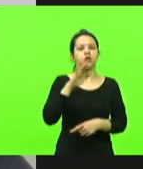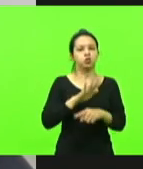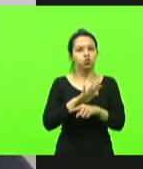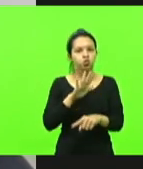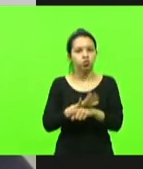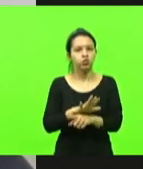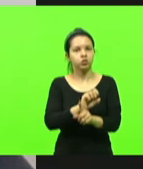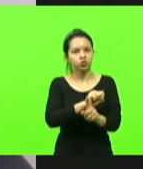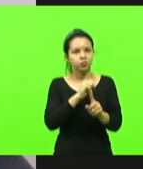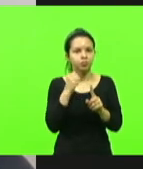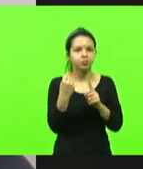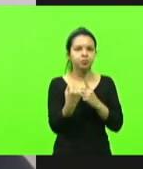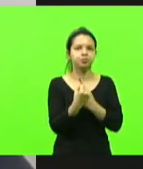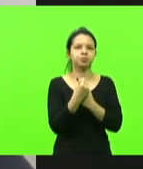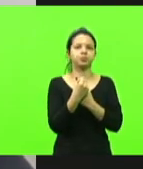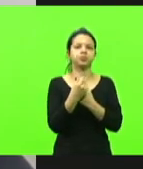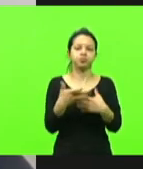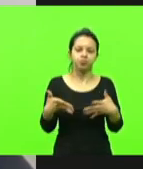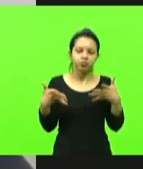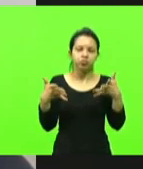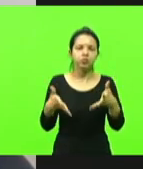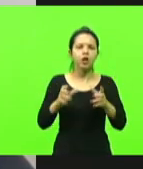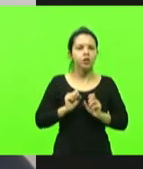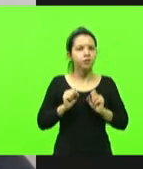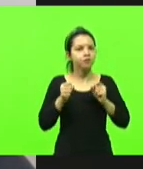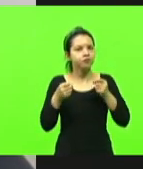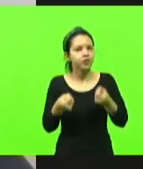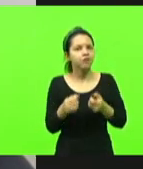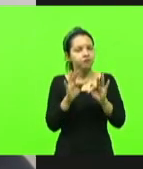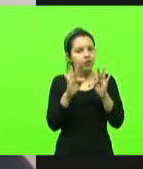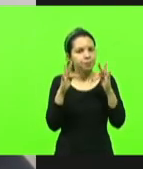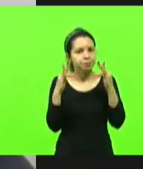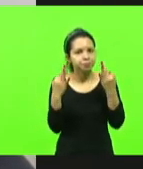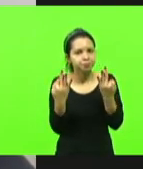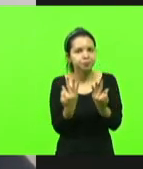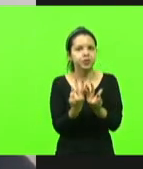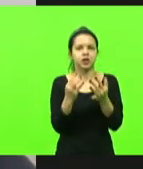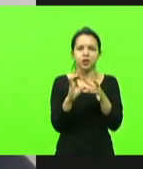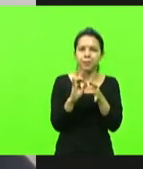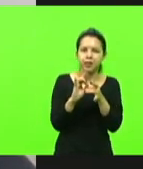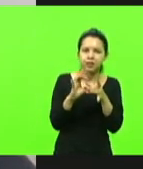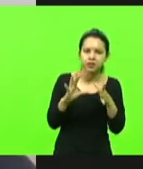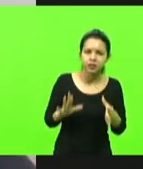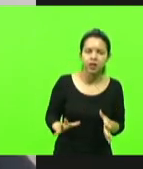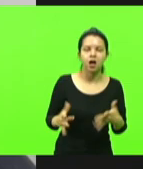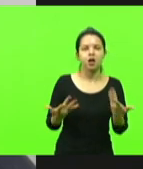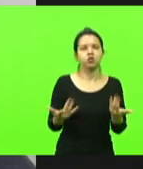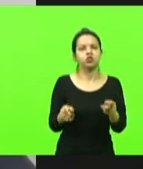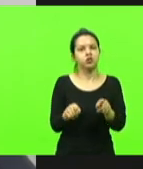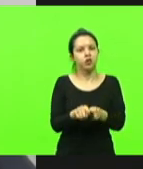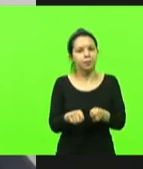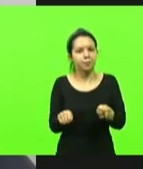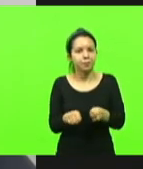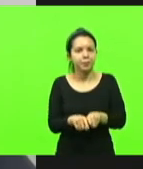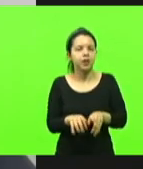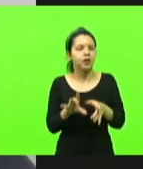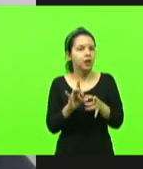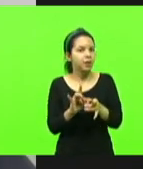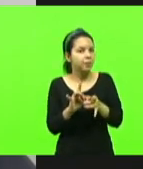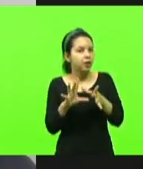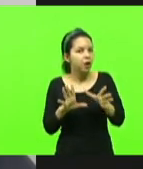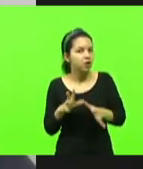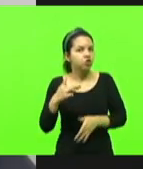aqui, defende a família, liberdade de expressão, defende a liberdade também de